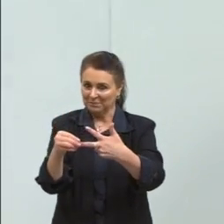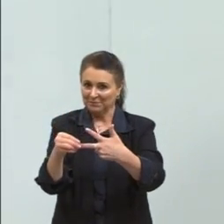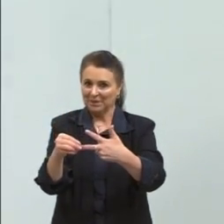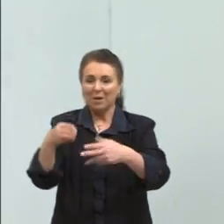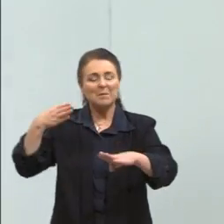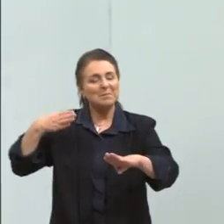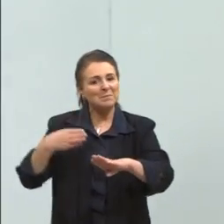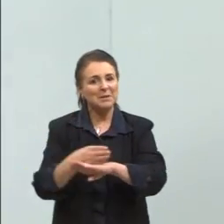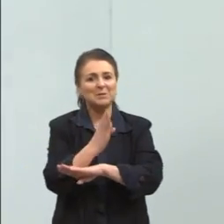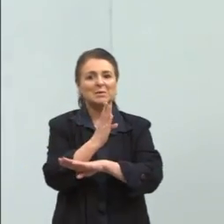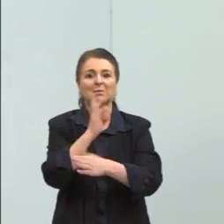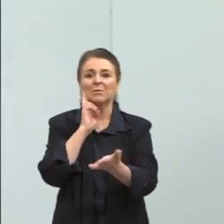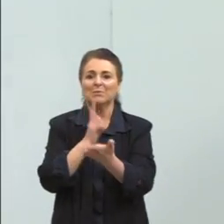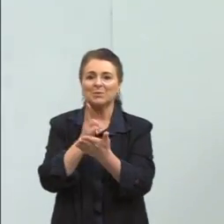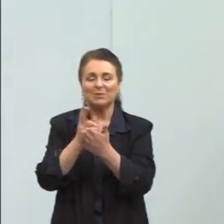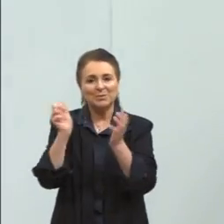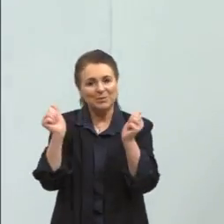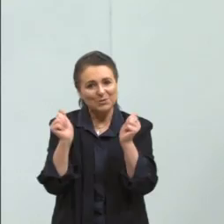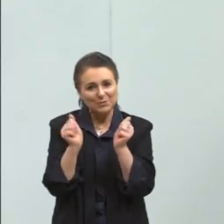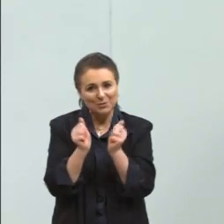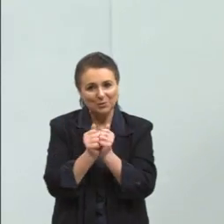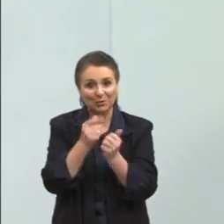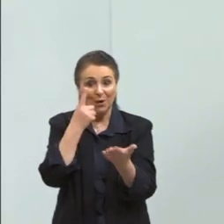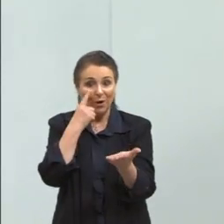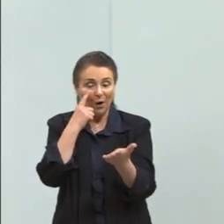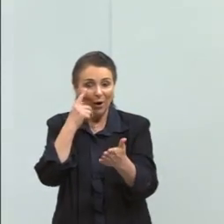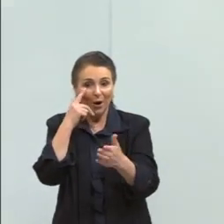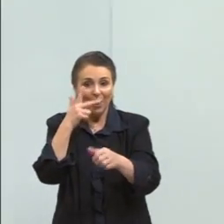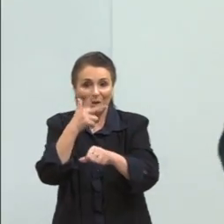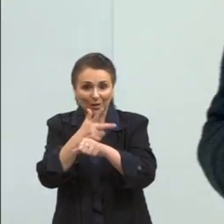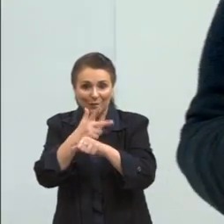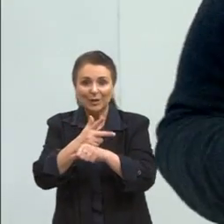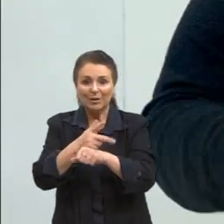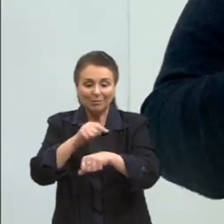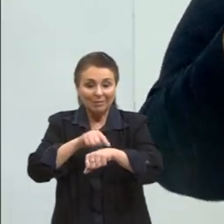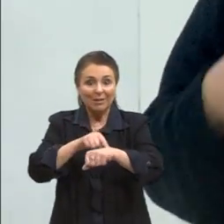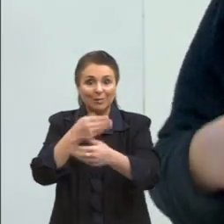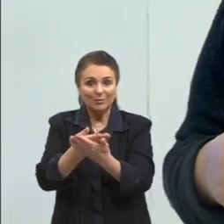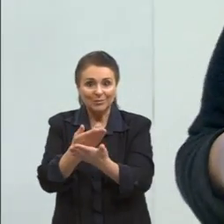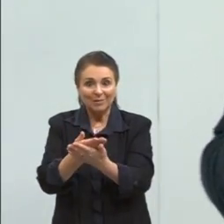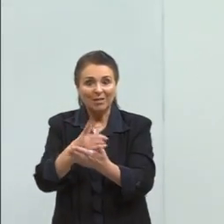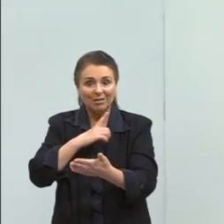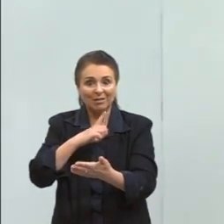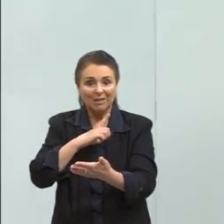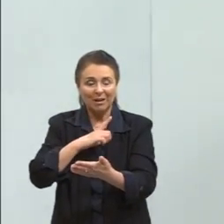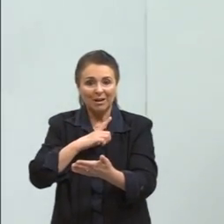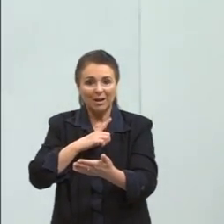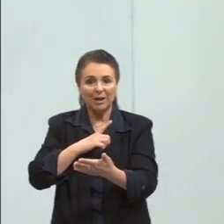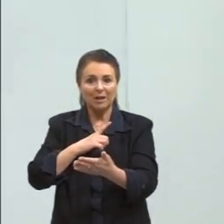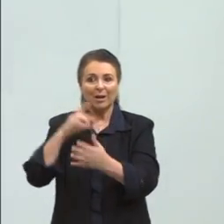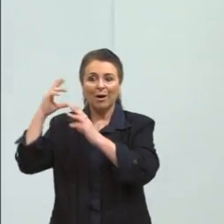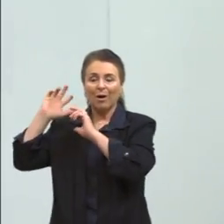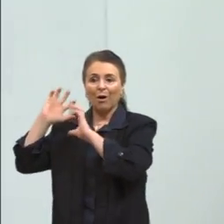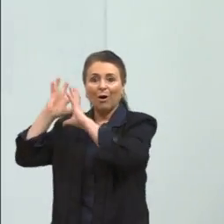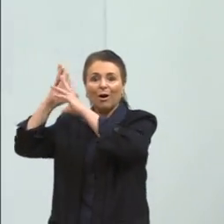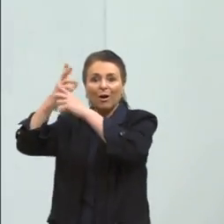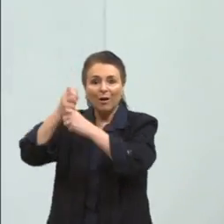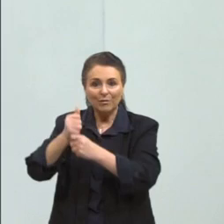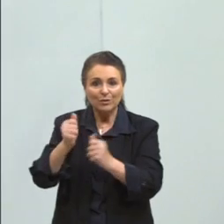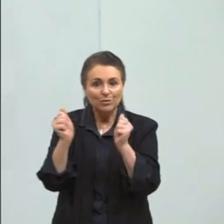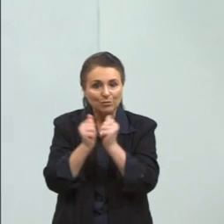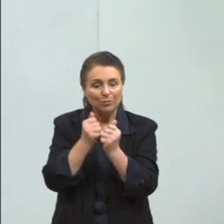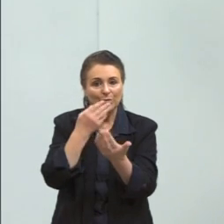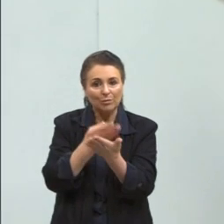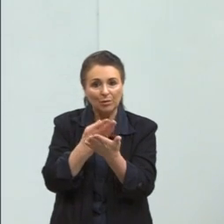partiu passar. Continuem com a gente. Continuem olhando os vídeos. Ainda dá tempo de estudar. Revisem conosco as aulas, né?